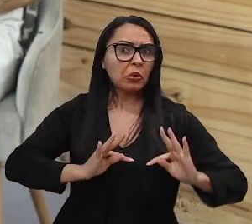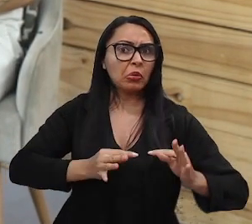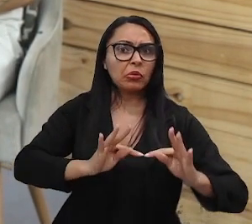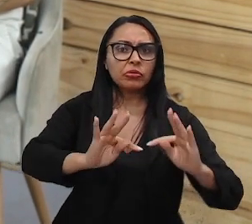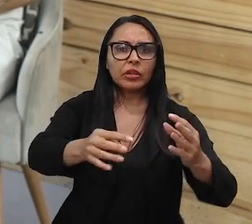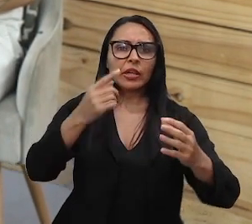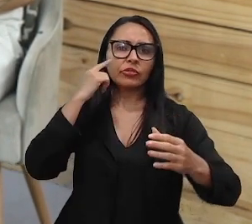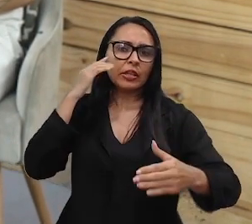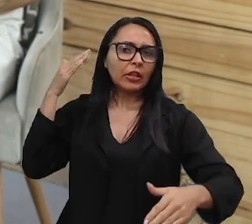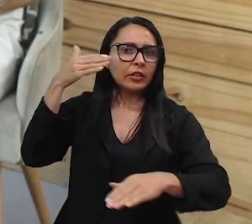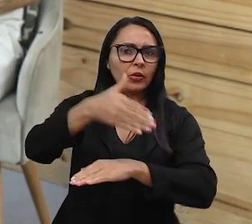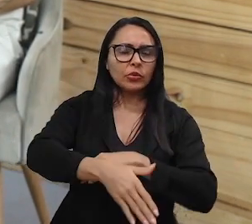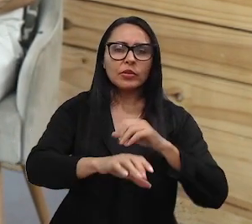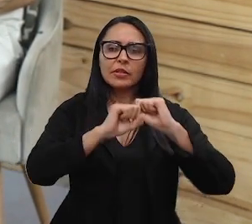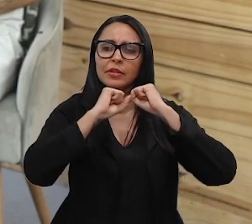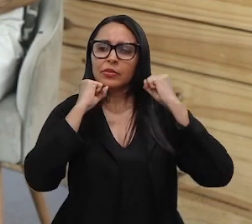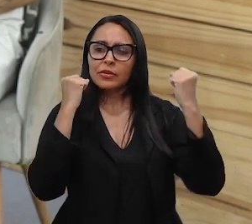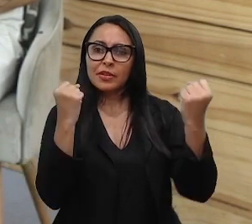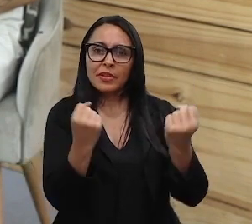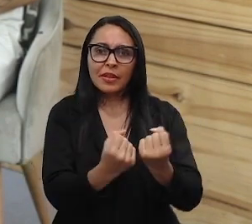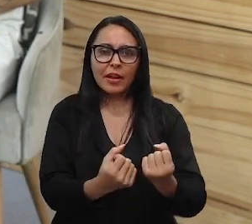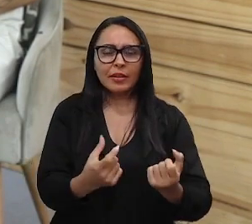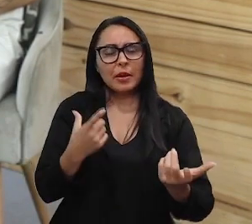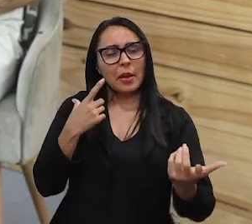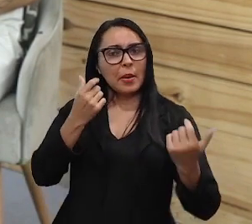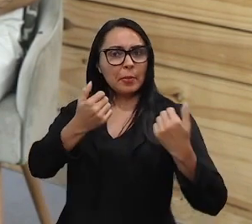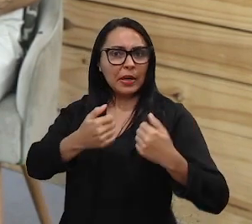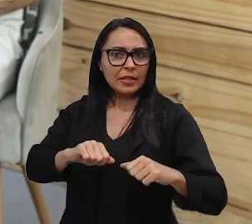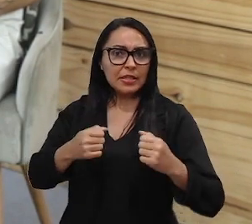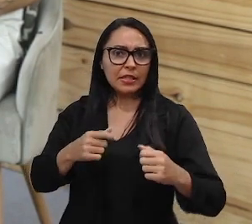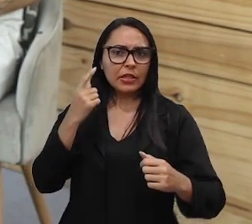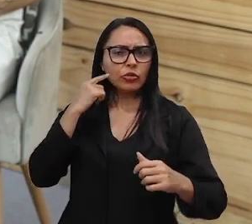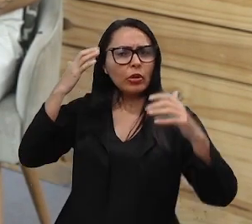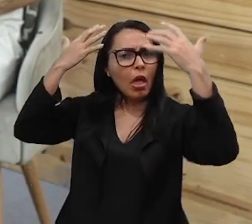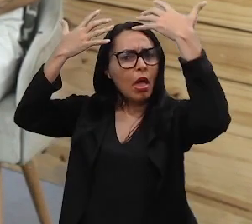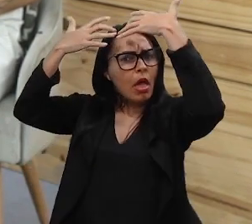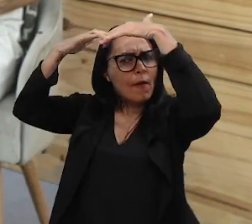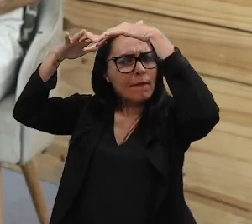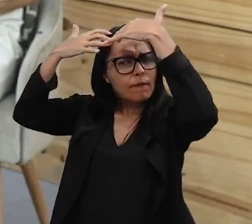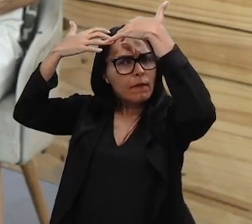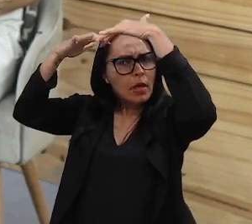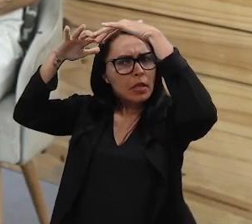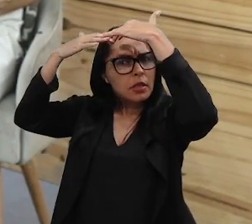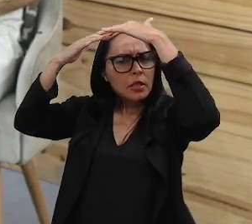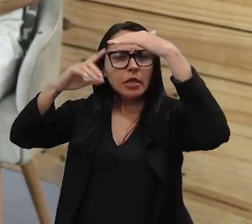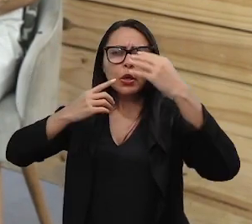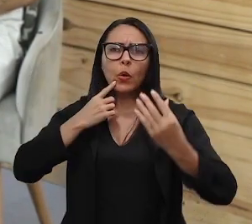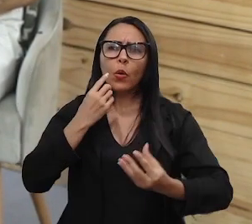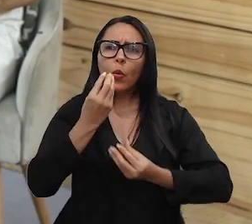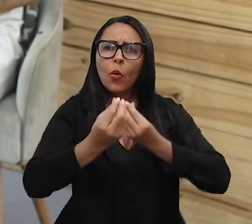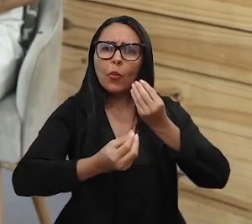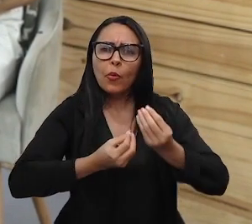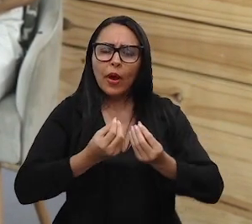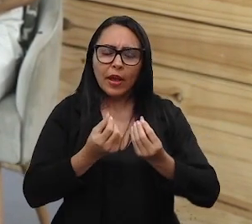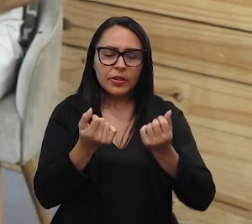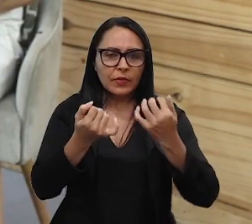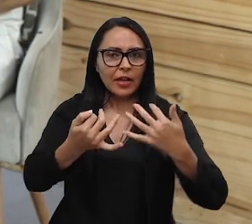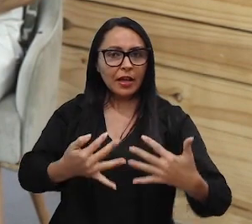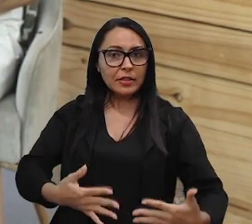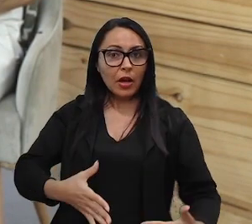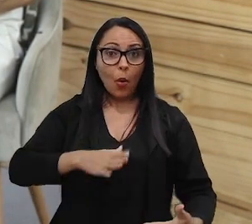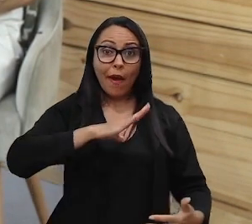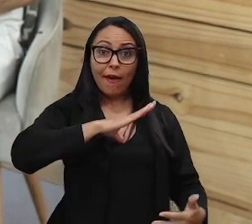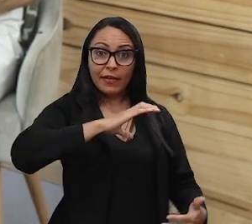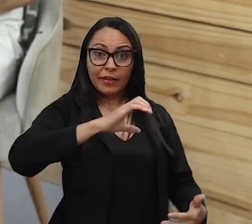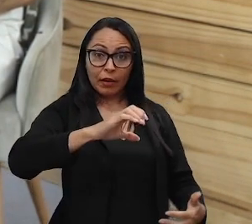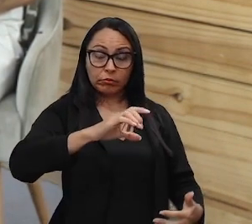introduzindo na sociedade tem a necessidade de a gente refletir quais vão ser as implicações éticas, né? A